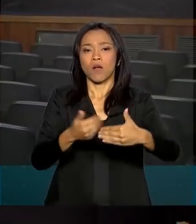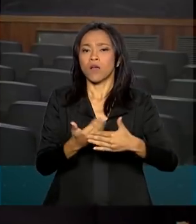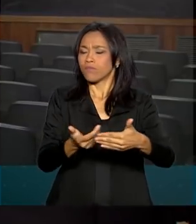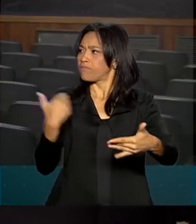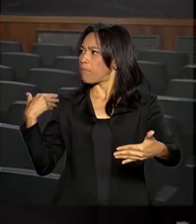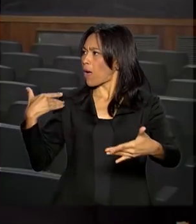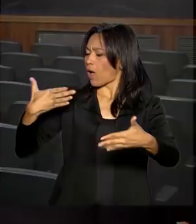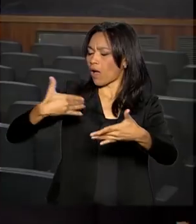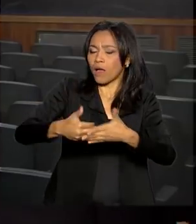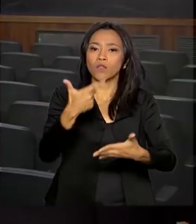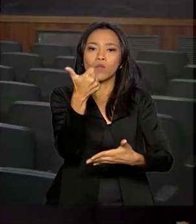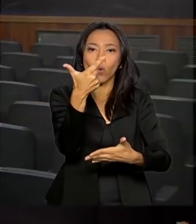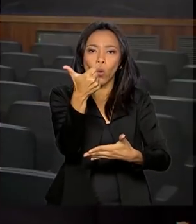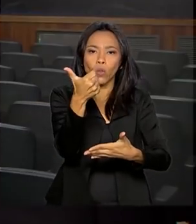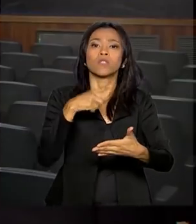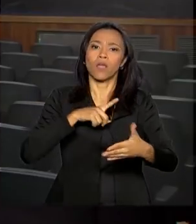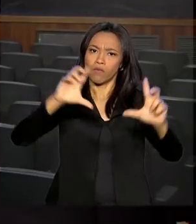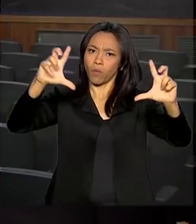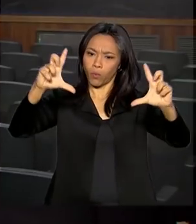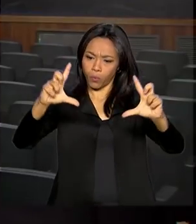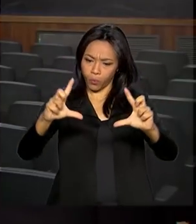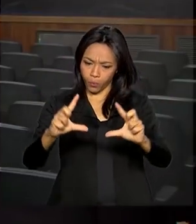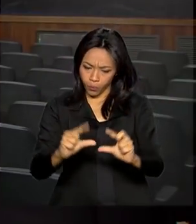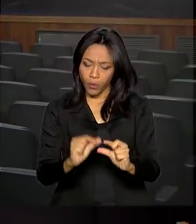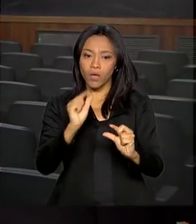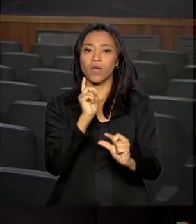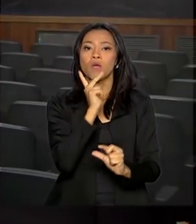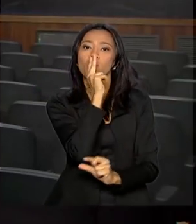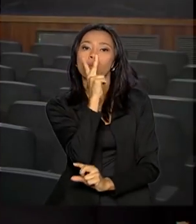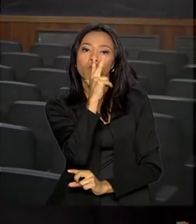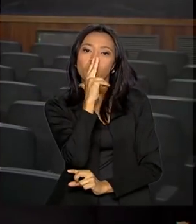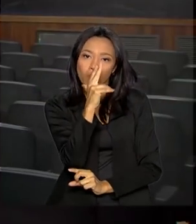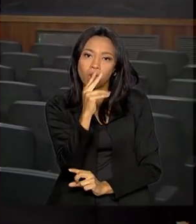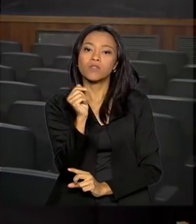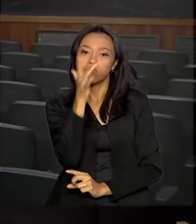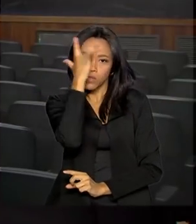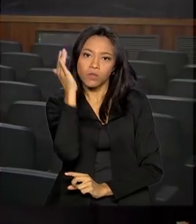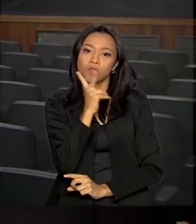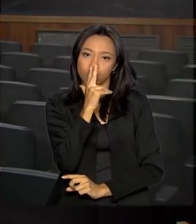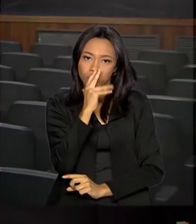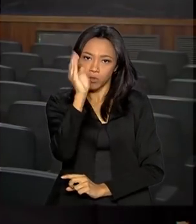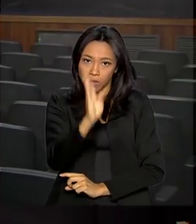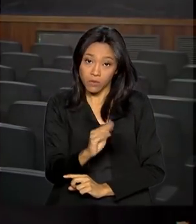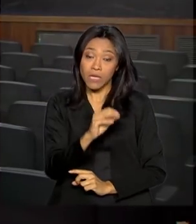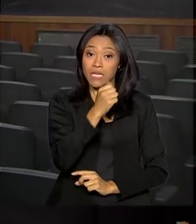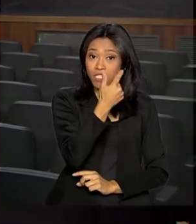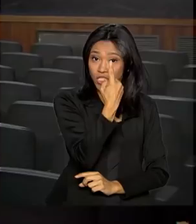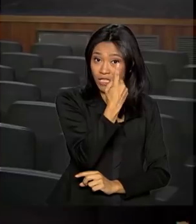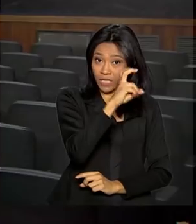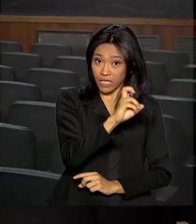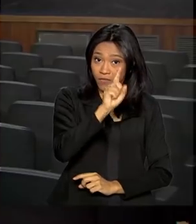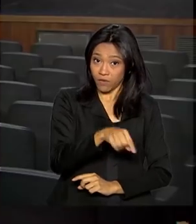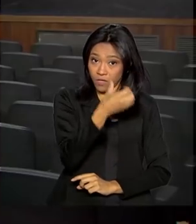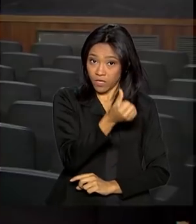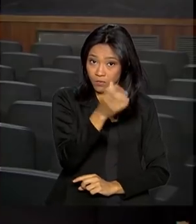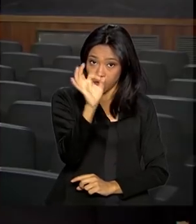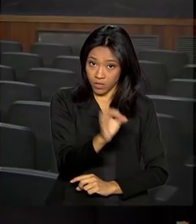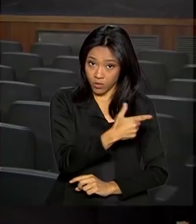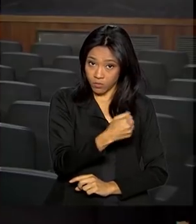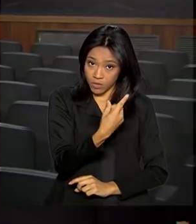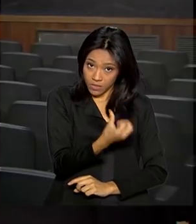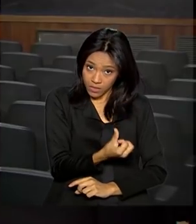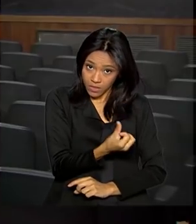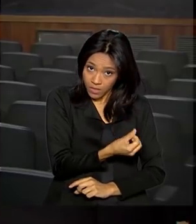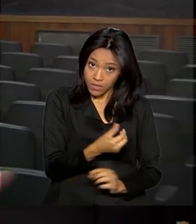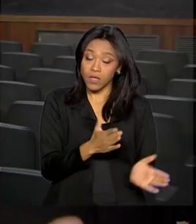anos, houve uma redução de 40% no número de fumantes no Brasil, passando de 15,6% em 2006 para